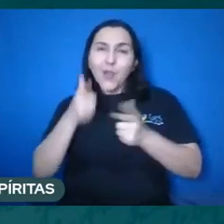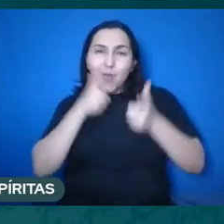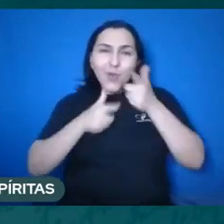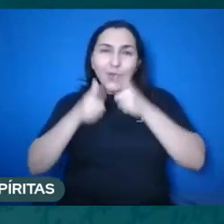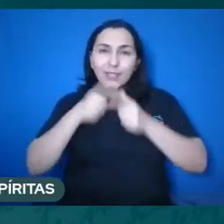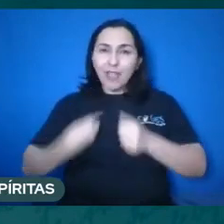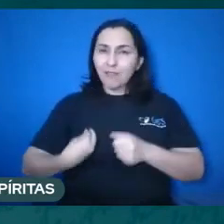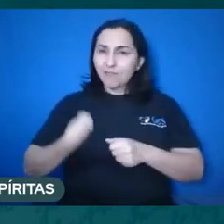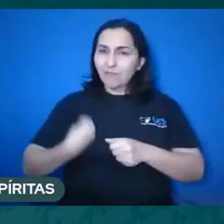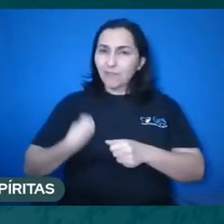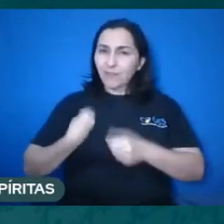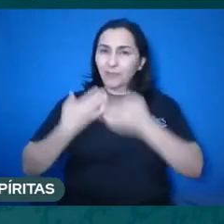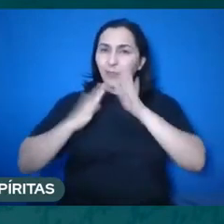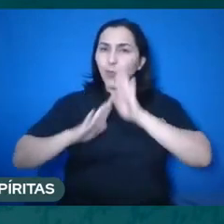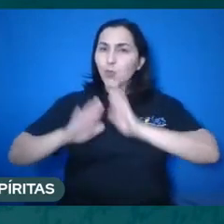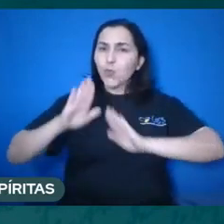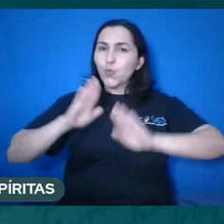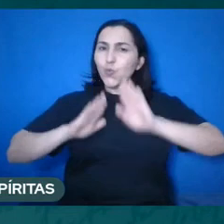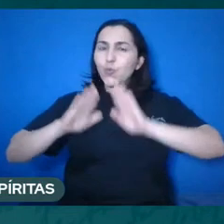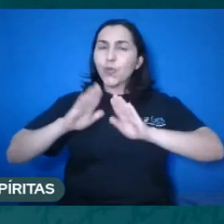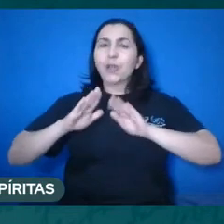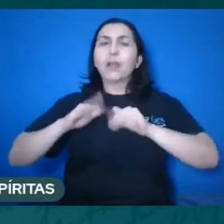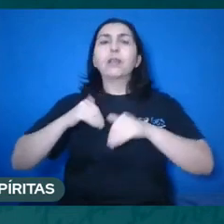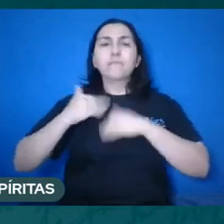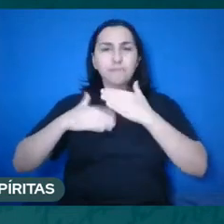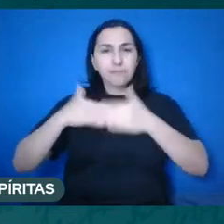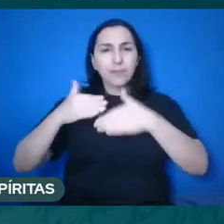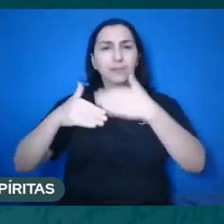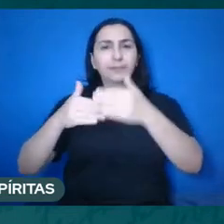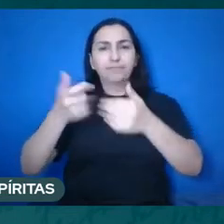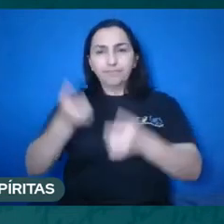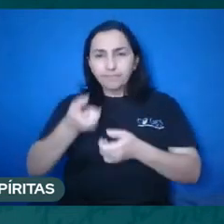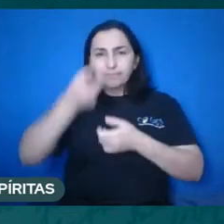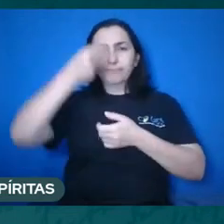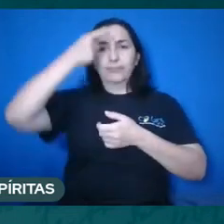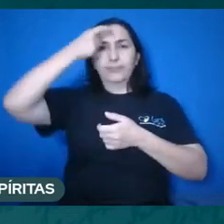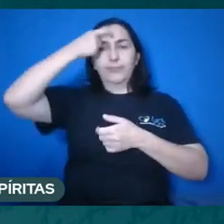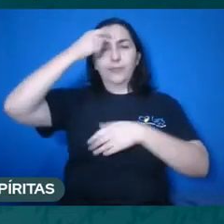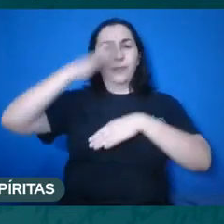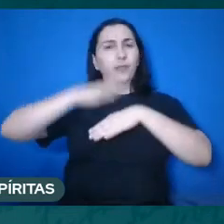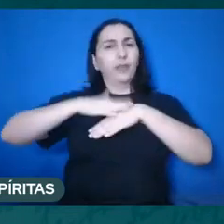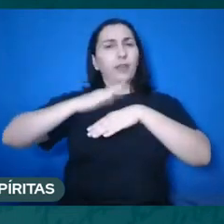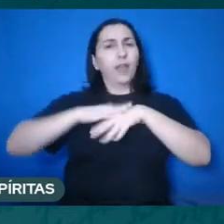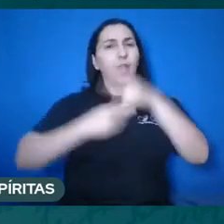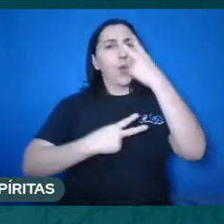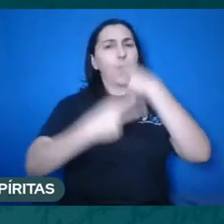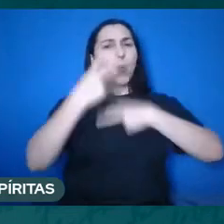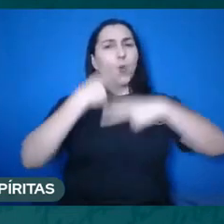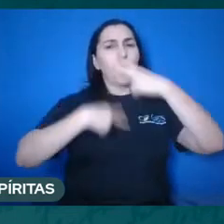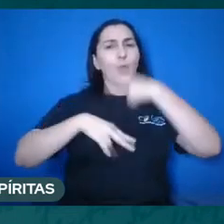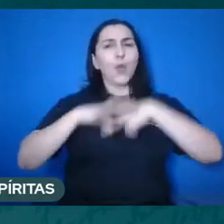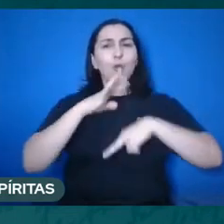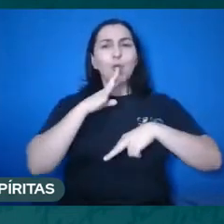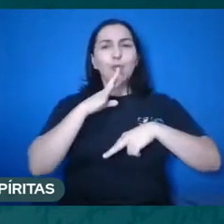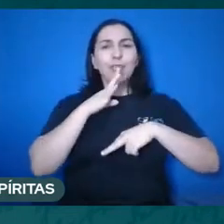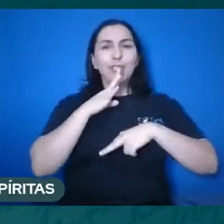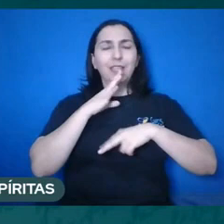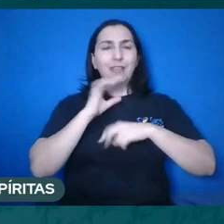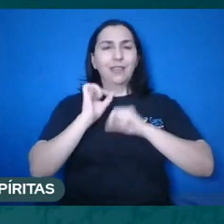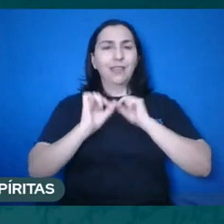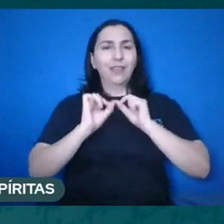vida, né? No sentido muito maior. E ter consciência de quem eu sou. Espírito.